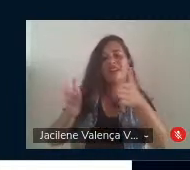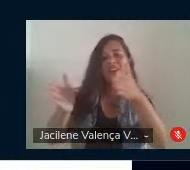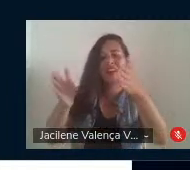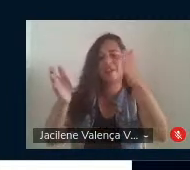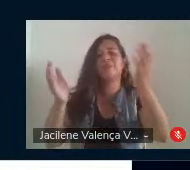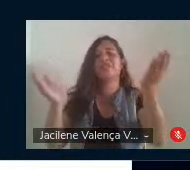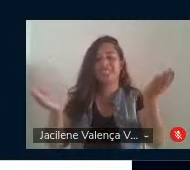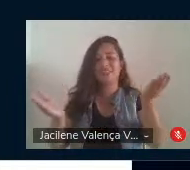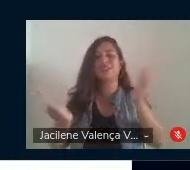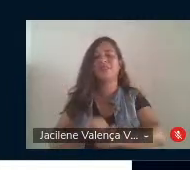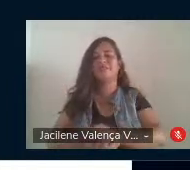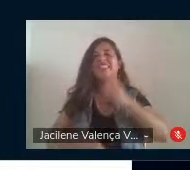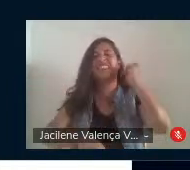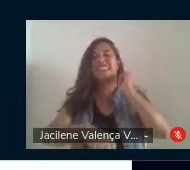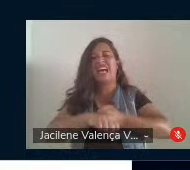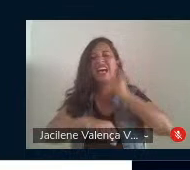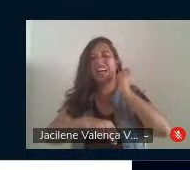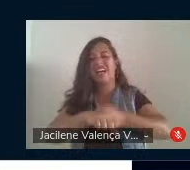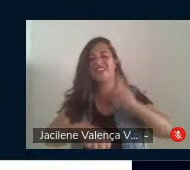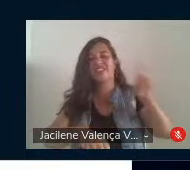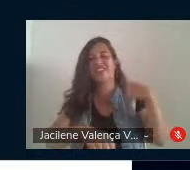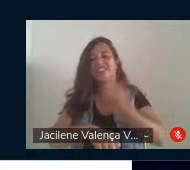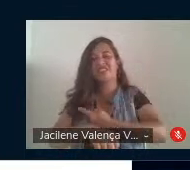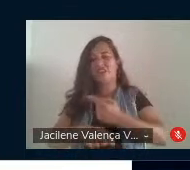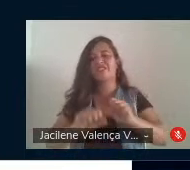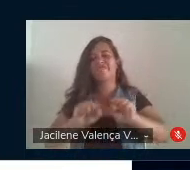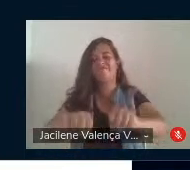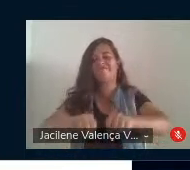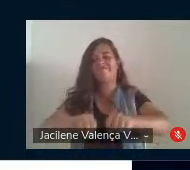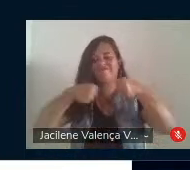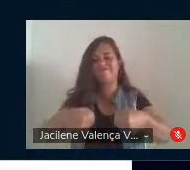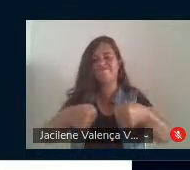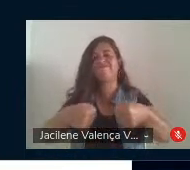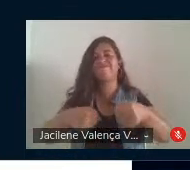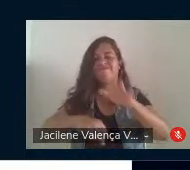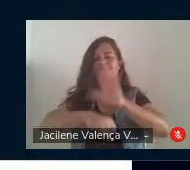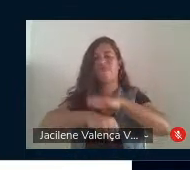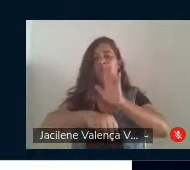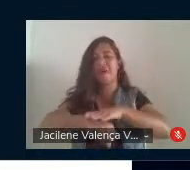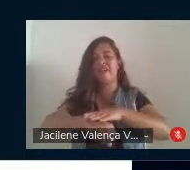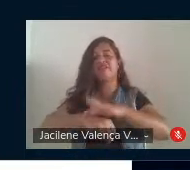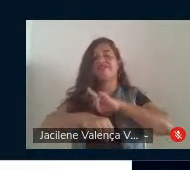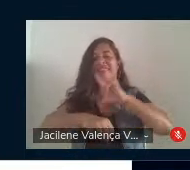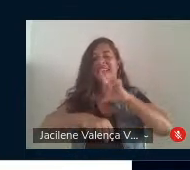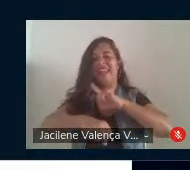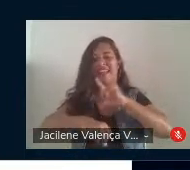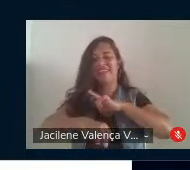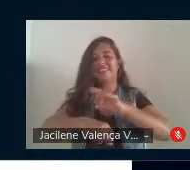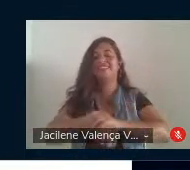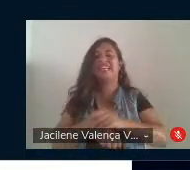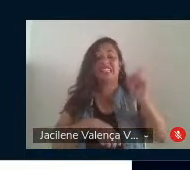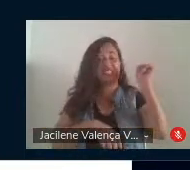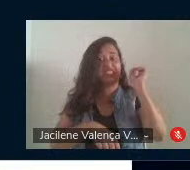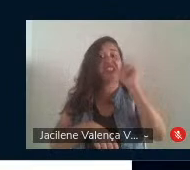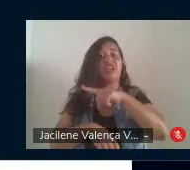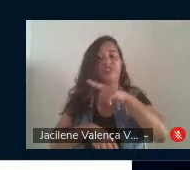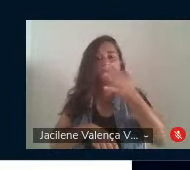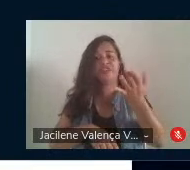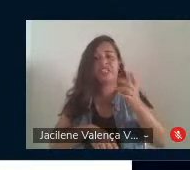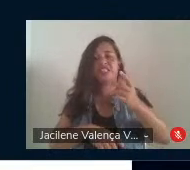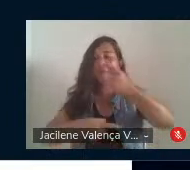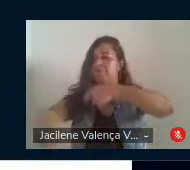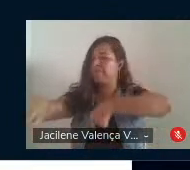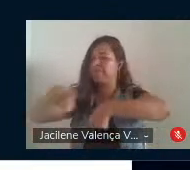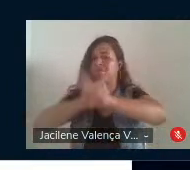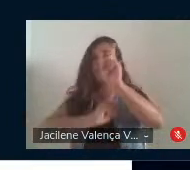dura que estamos enfrentando e que momentos ainda difíceis de superação. Mas